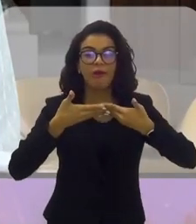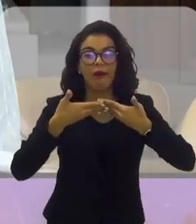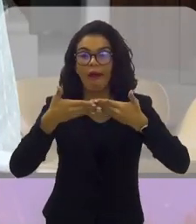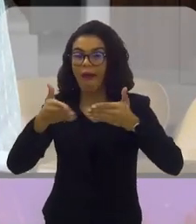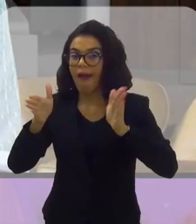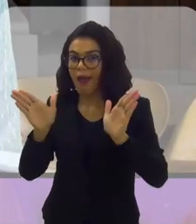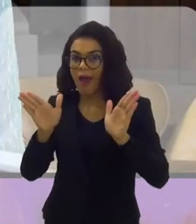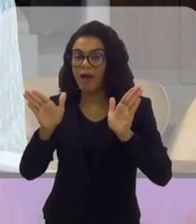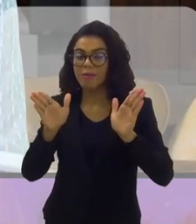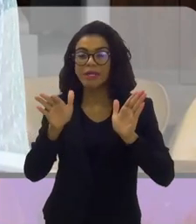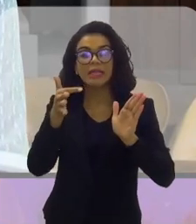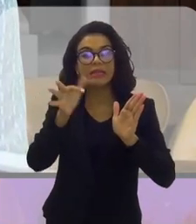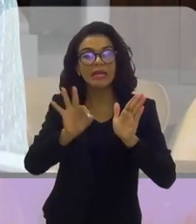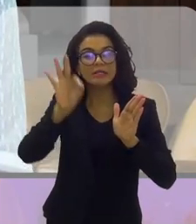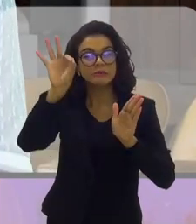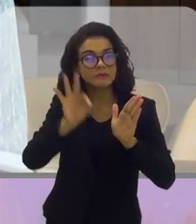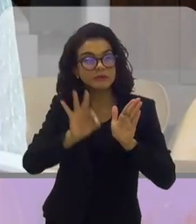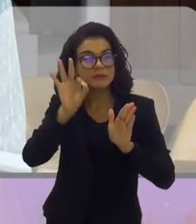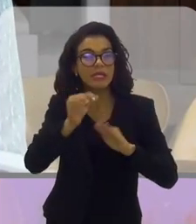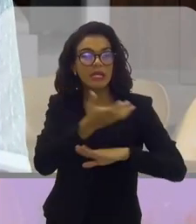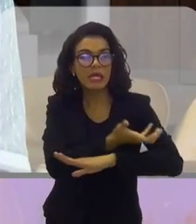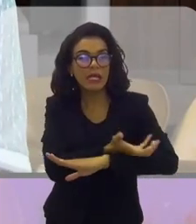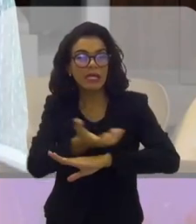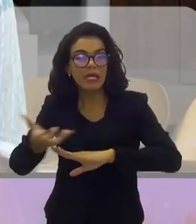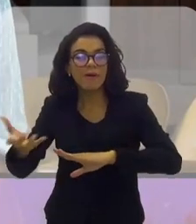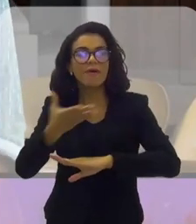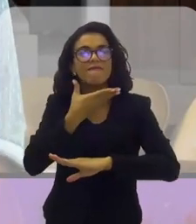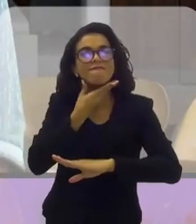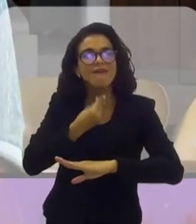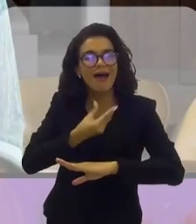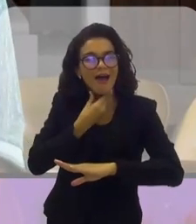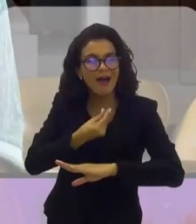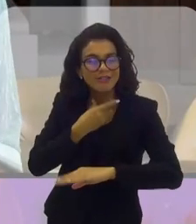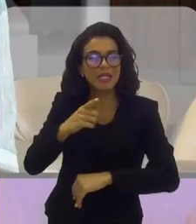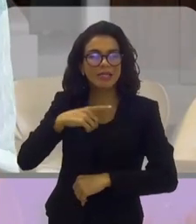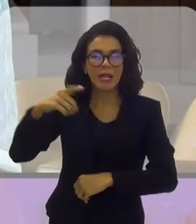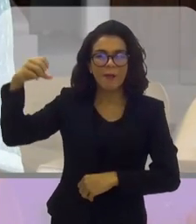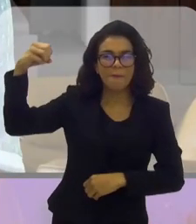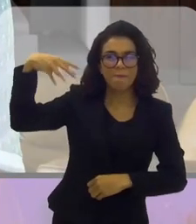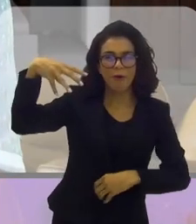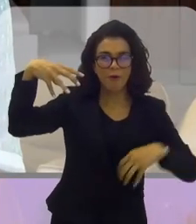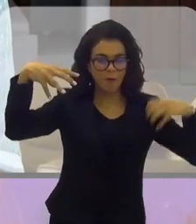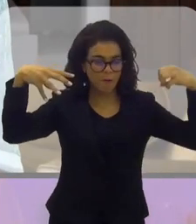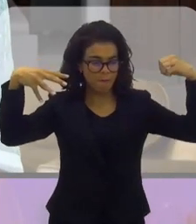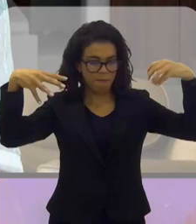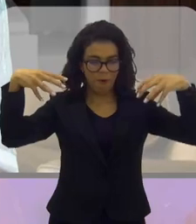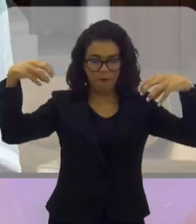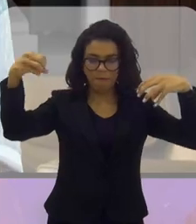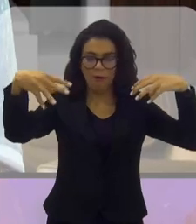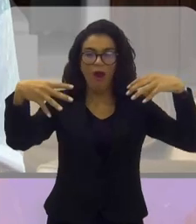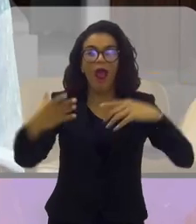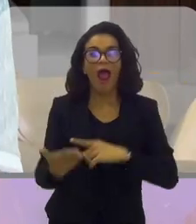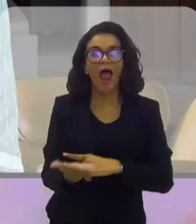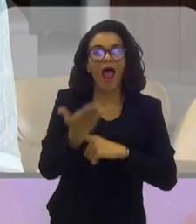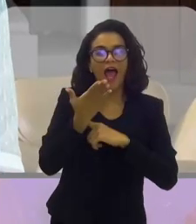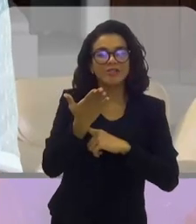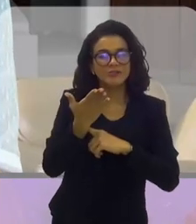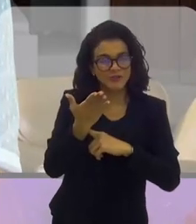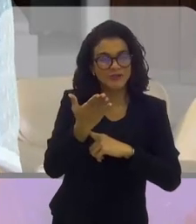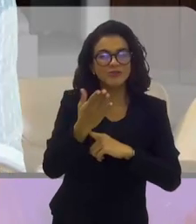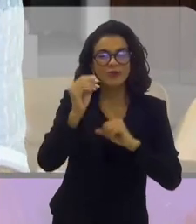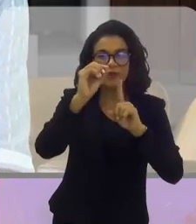10% da grama artificial, tem aquelas luzes que fazem a fotossíntese. Eu me lembro quando,